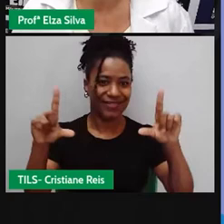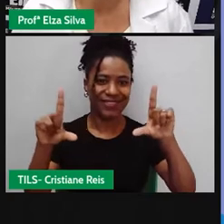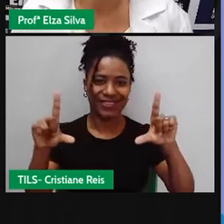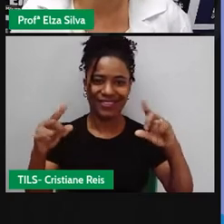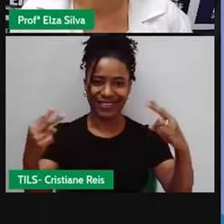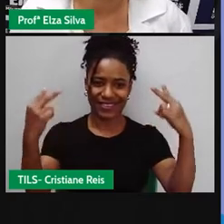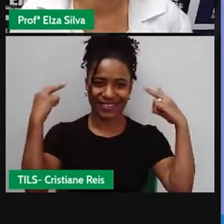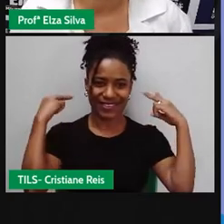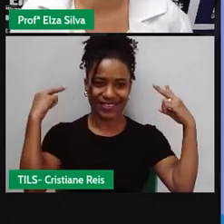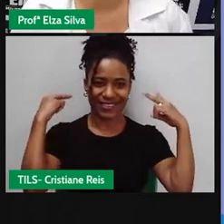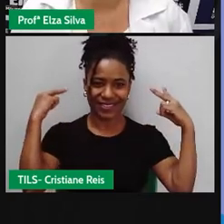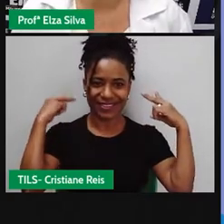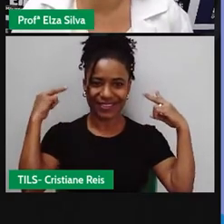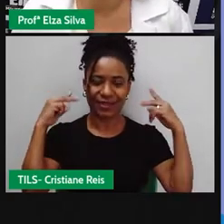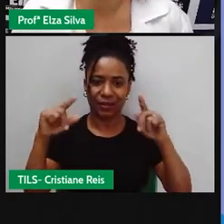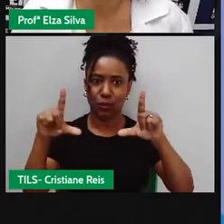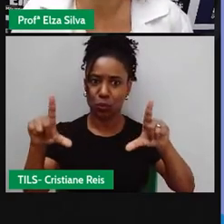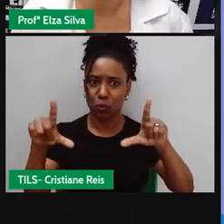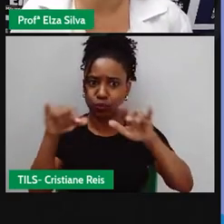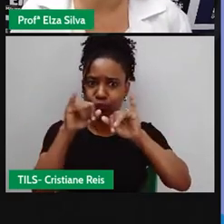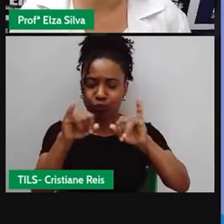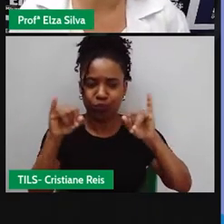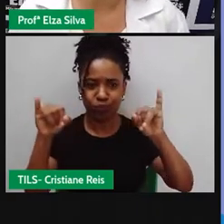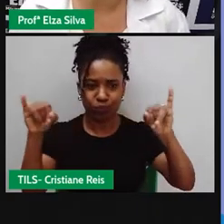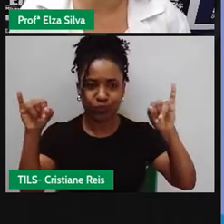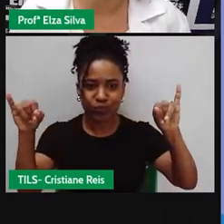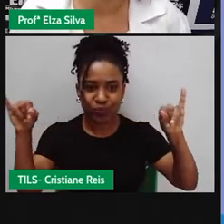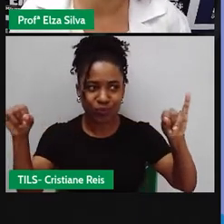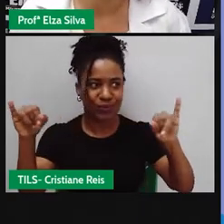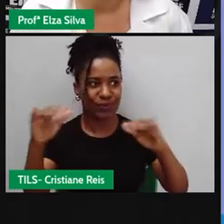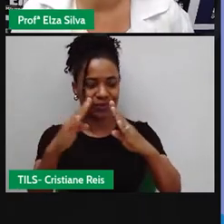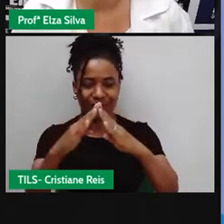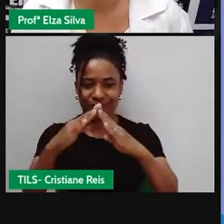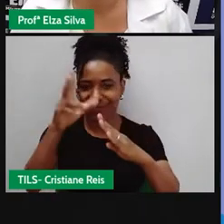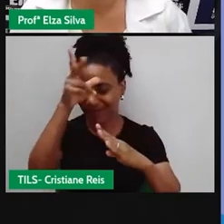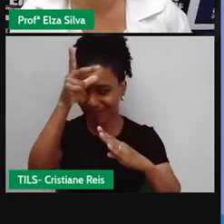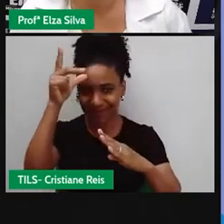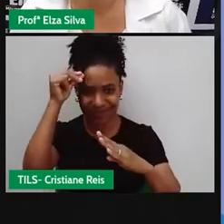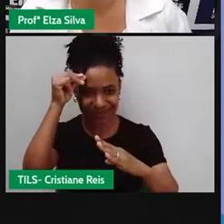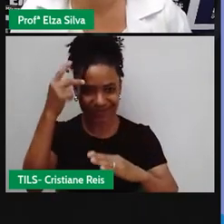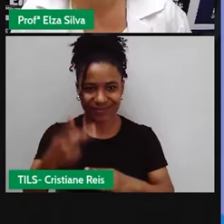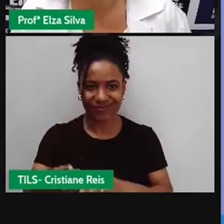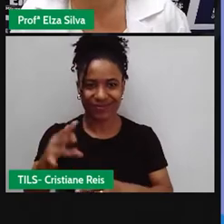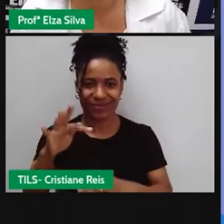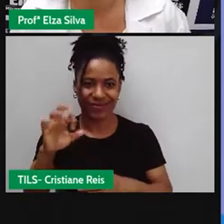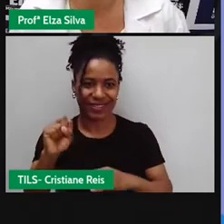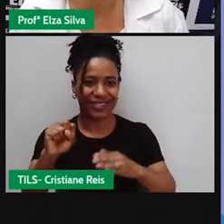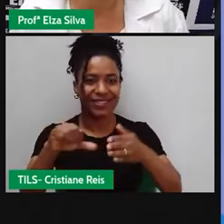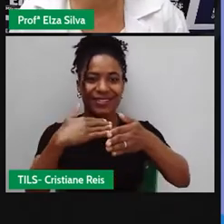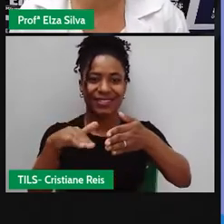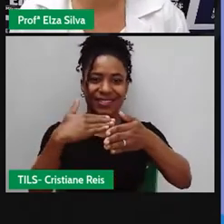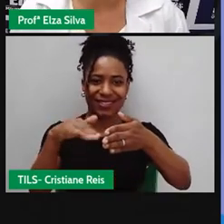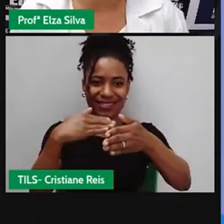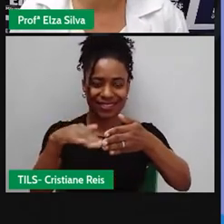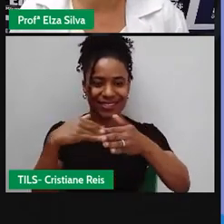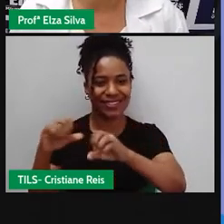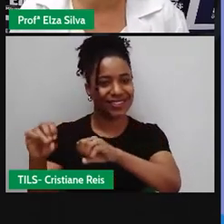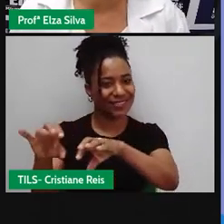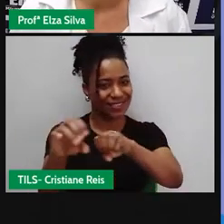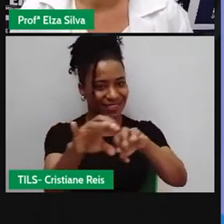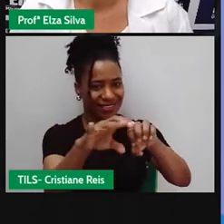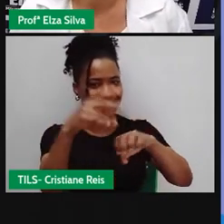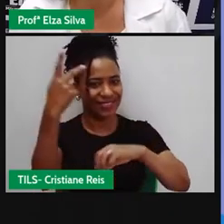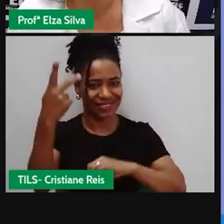um painel com logomarcas da Prefeitura Municipal e da Secretaria de Educação de Feira de Santana.